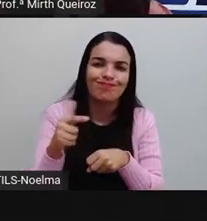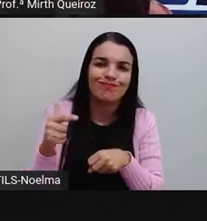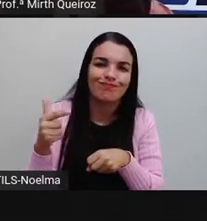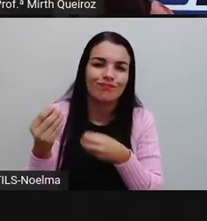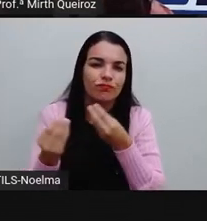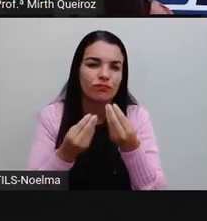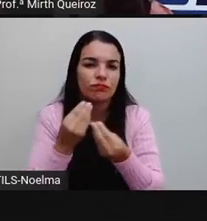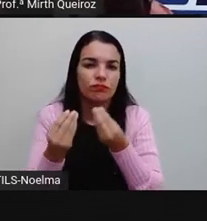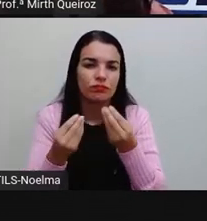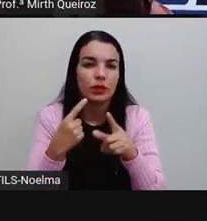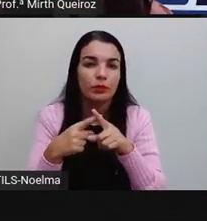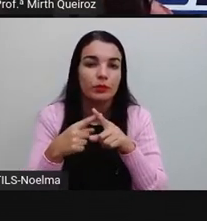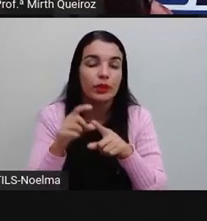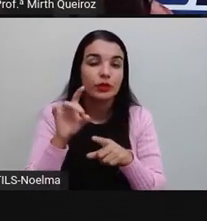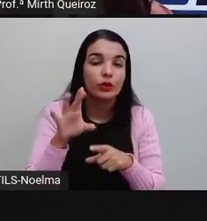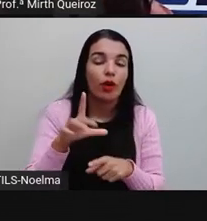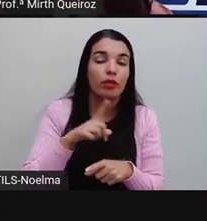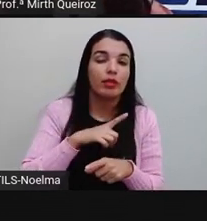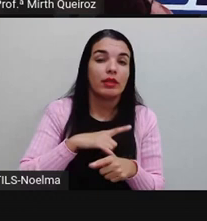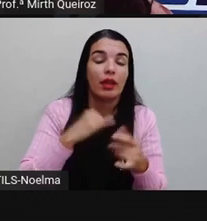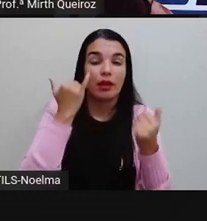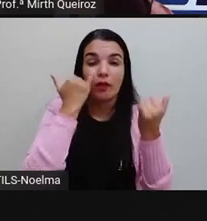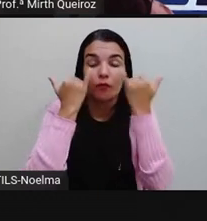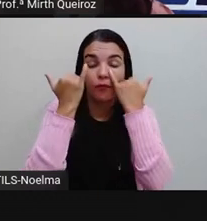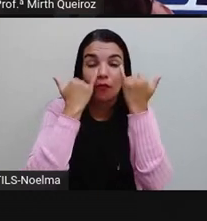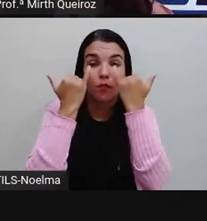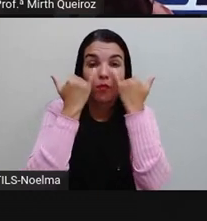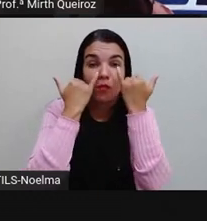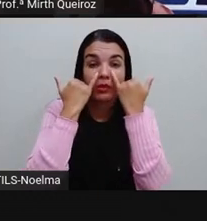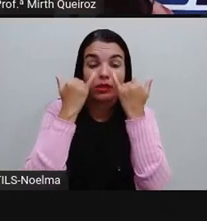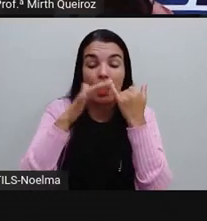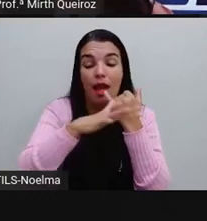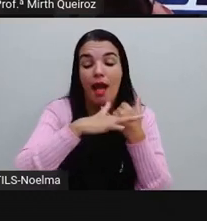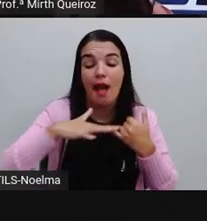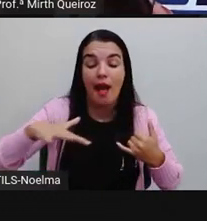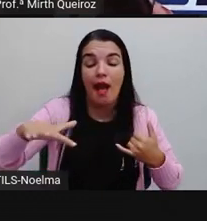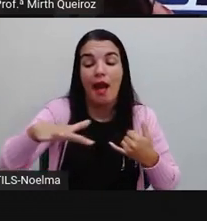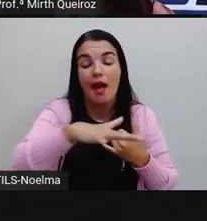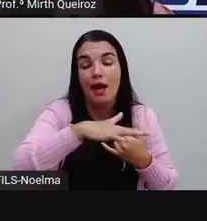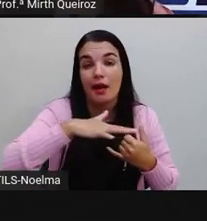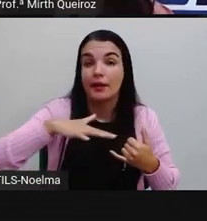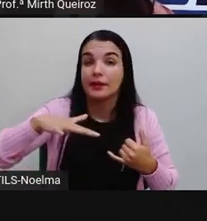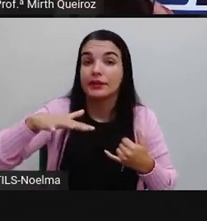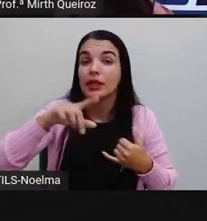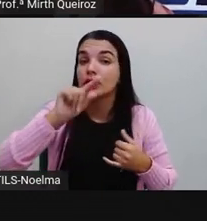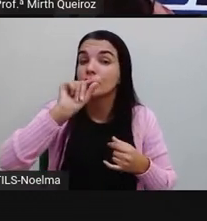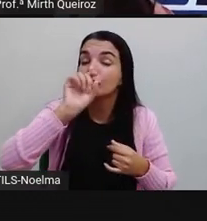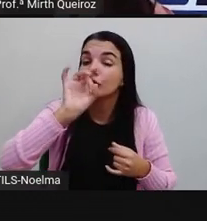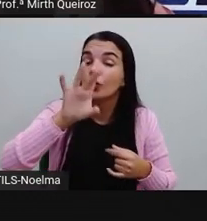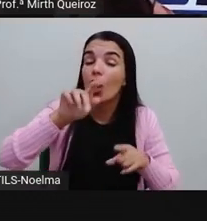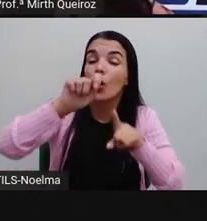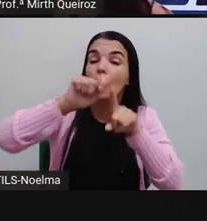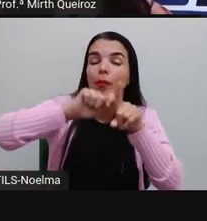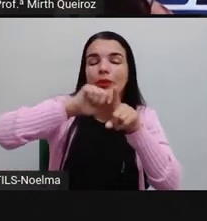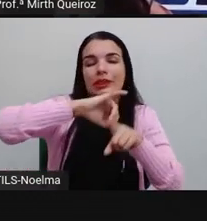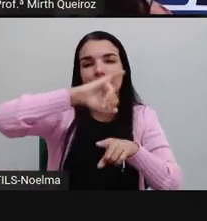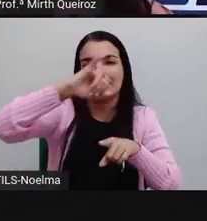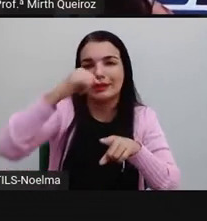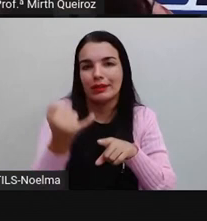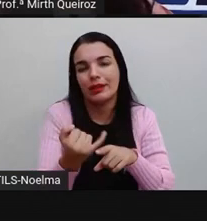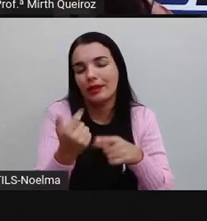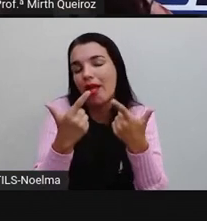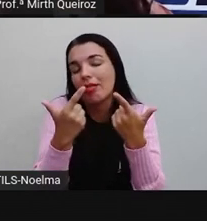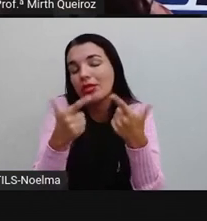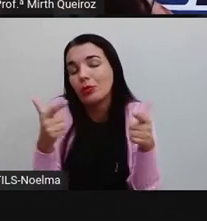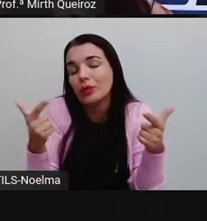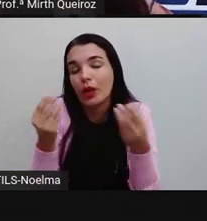Por quê? Porque aqui nós só estamos analisando as áreas desmatadas aí no mês de janeiro. E